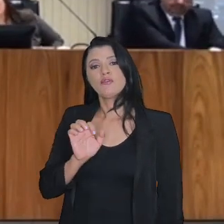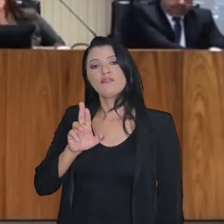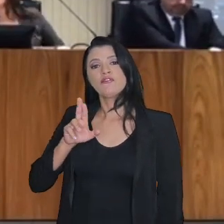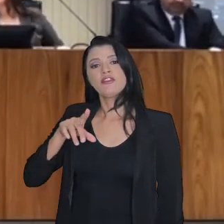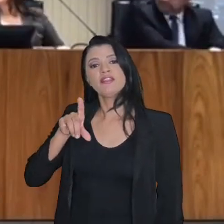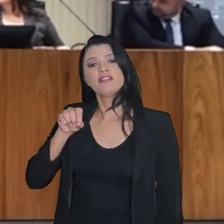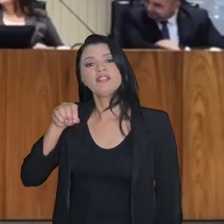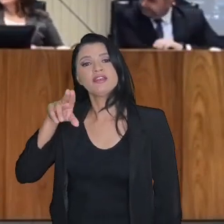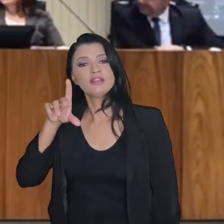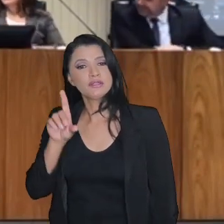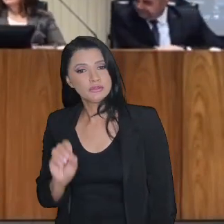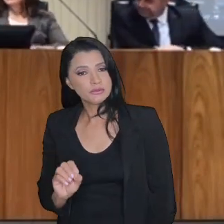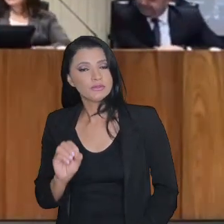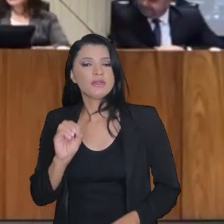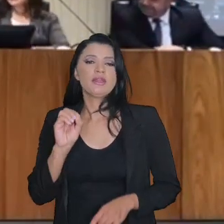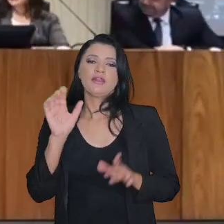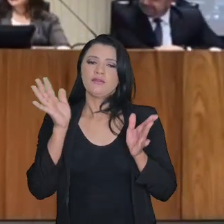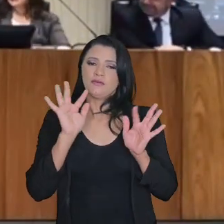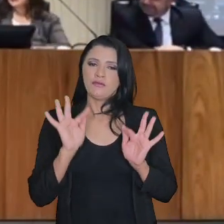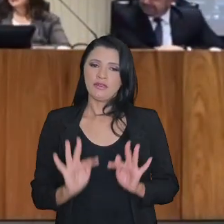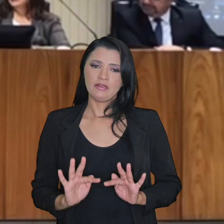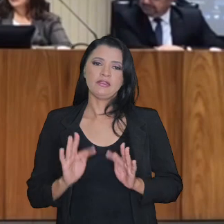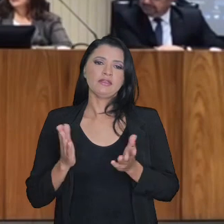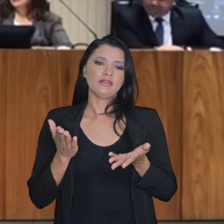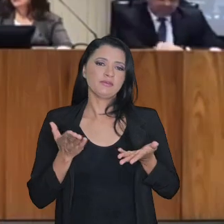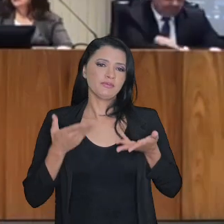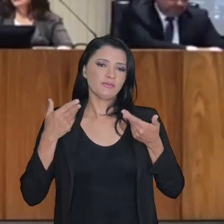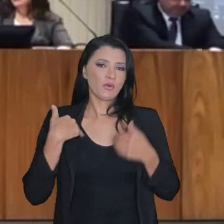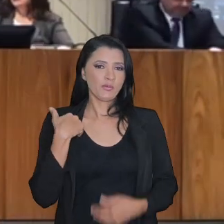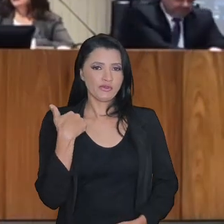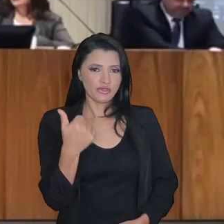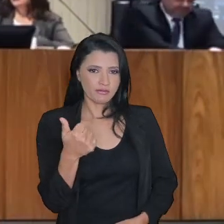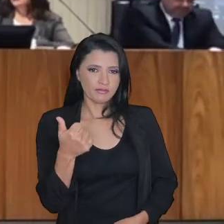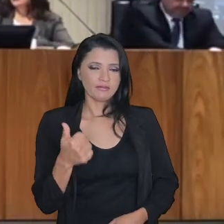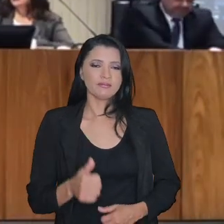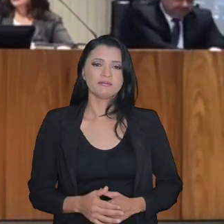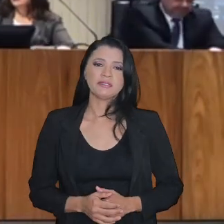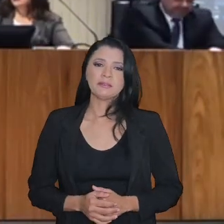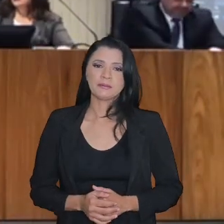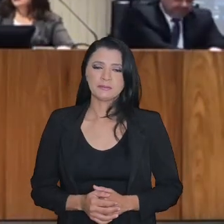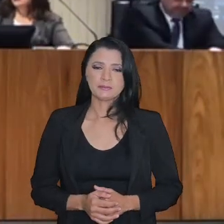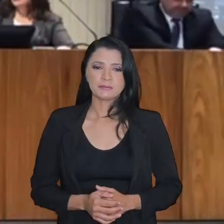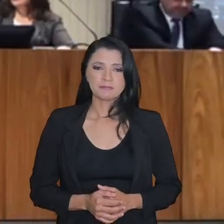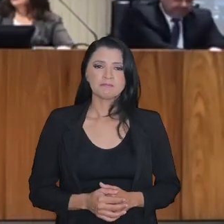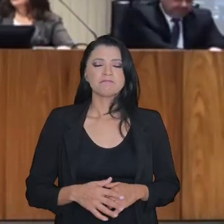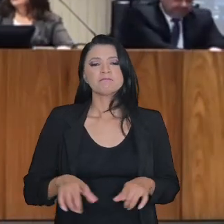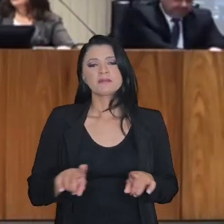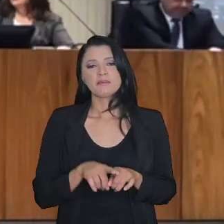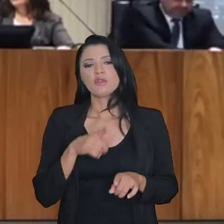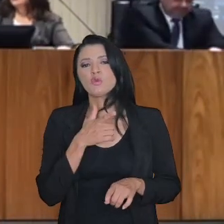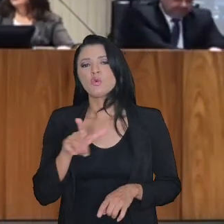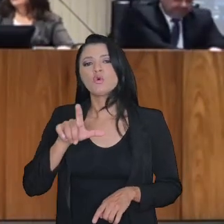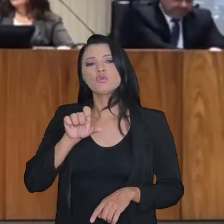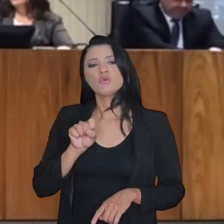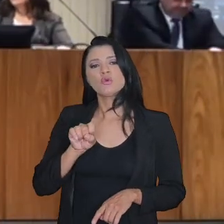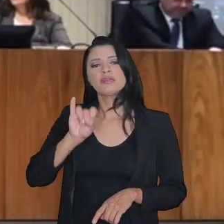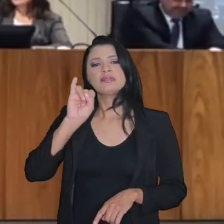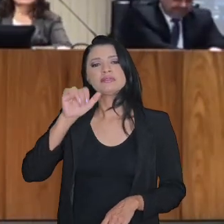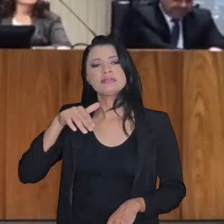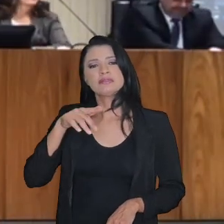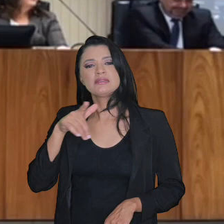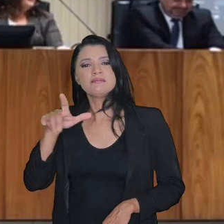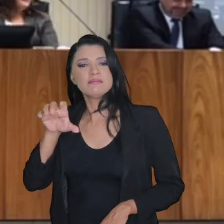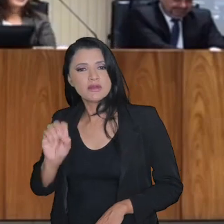amigo comum nosso, doutor Fernando. Doutor Valdir Simão também, que fez esse contato. E que é outro grande